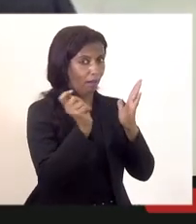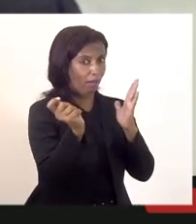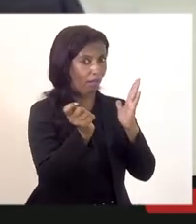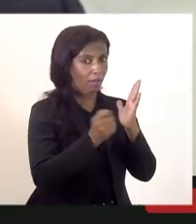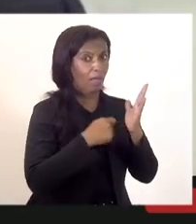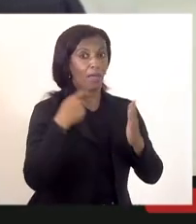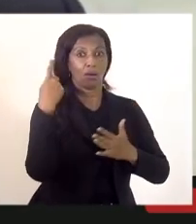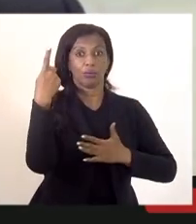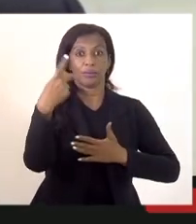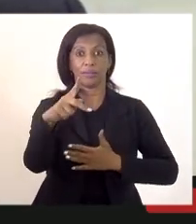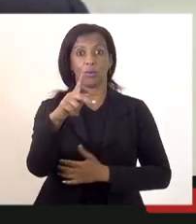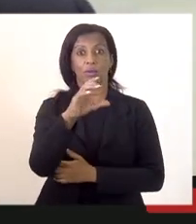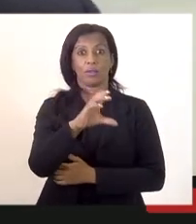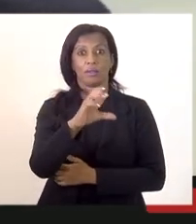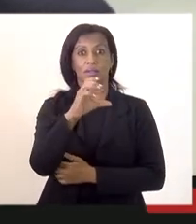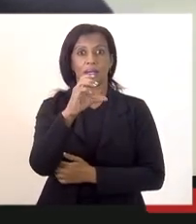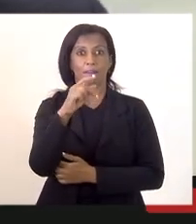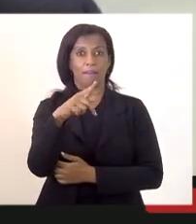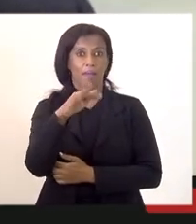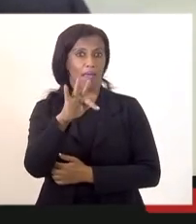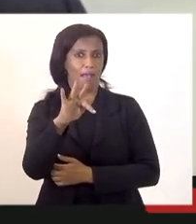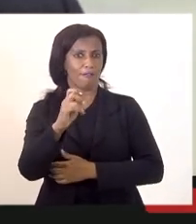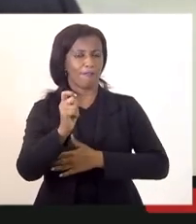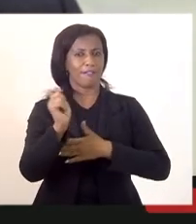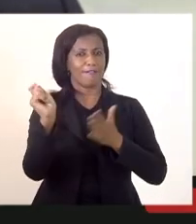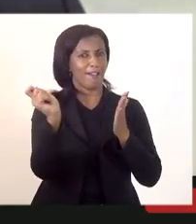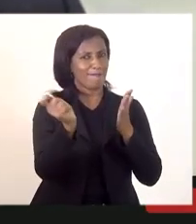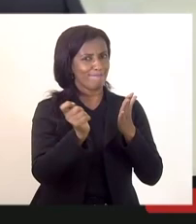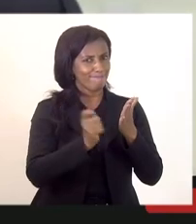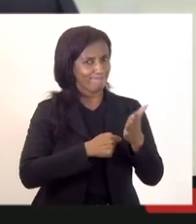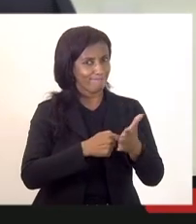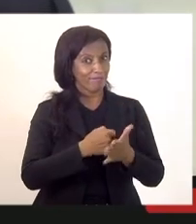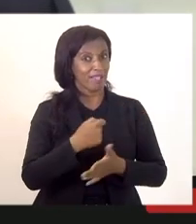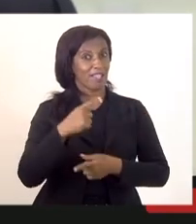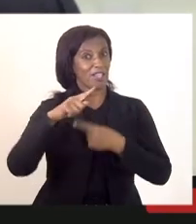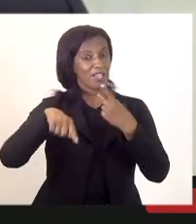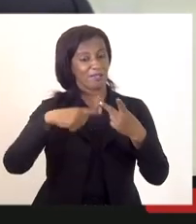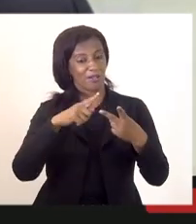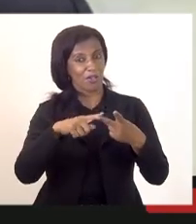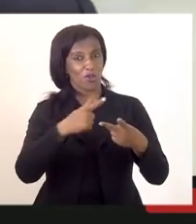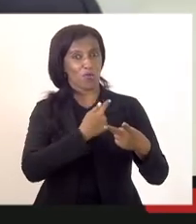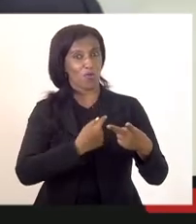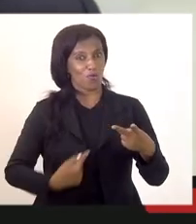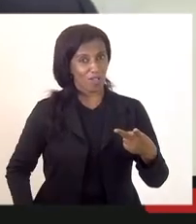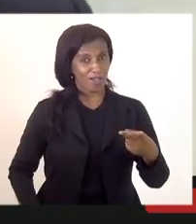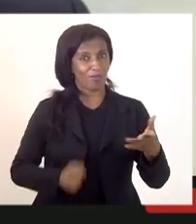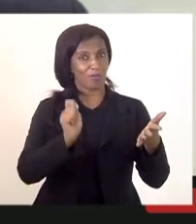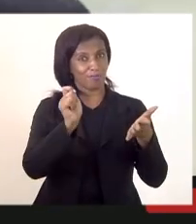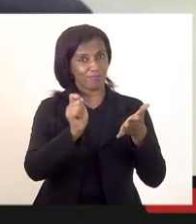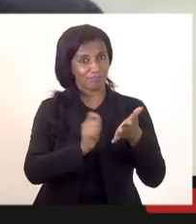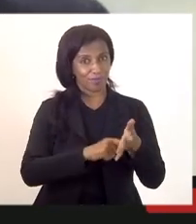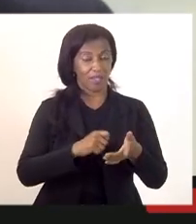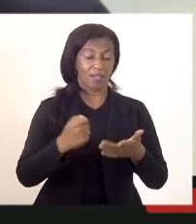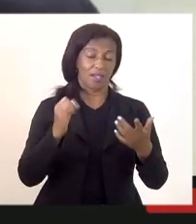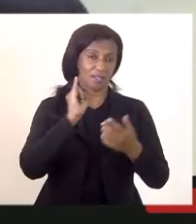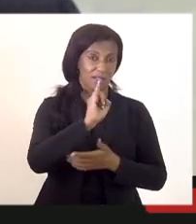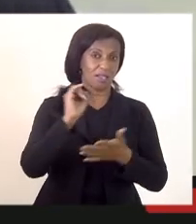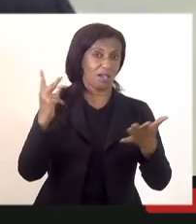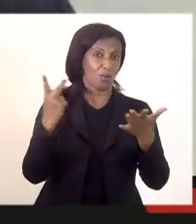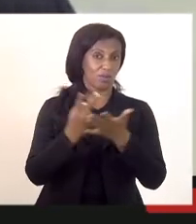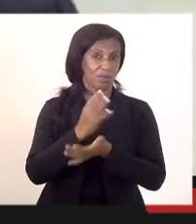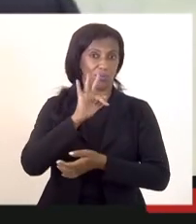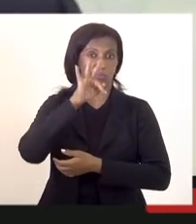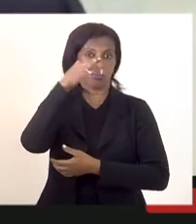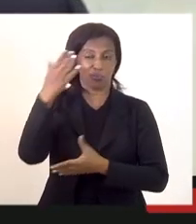publicar que vai assinar e o do governador Cláudio Castro e depois num eventual processo num eventual